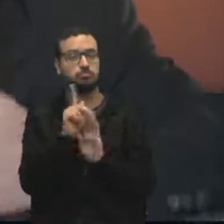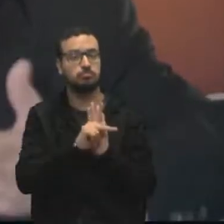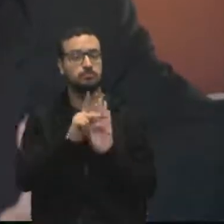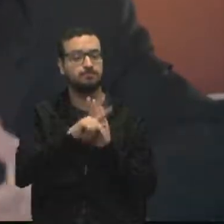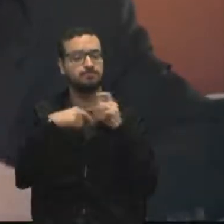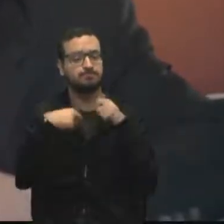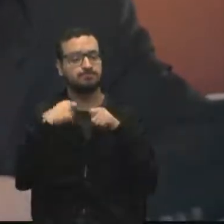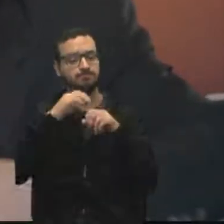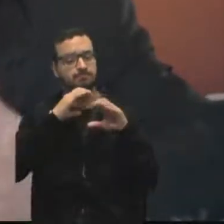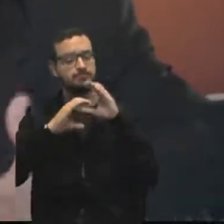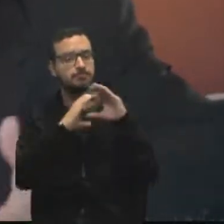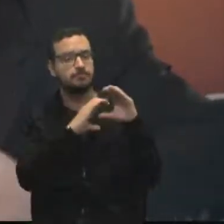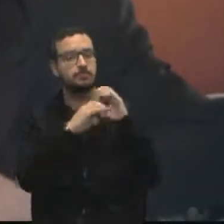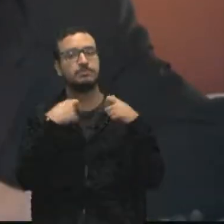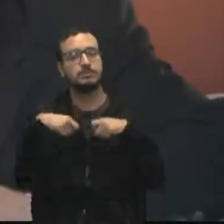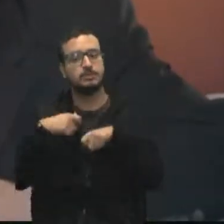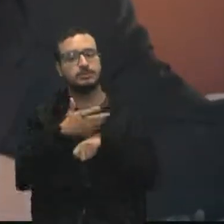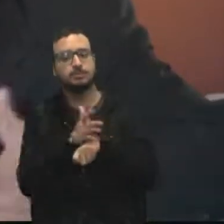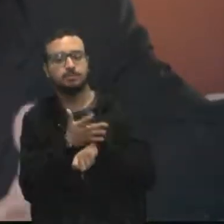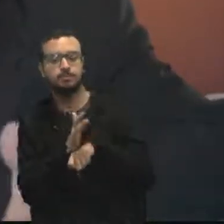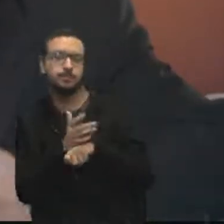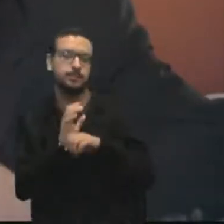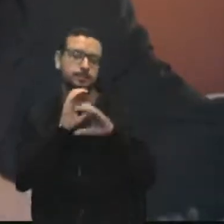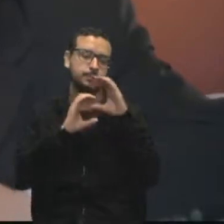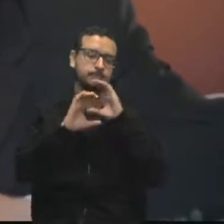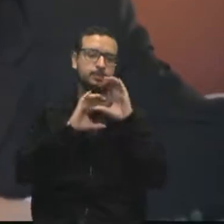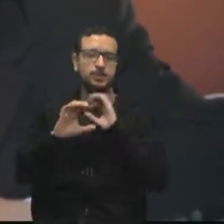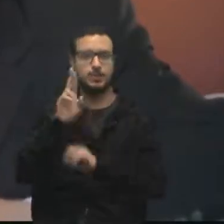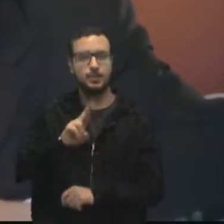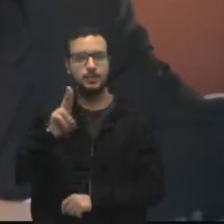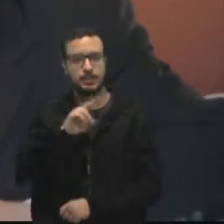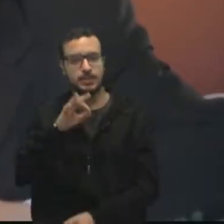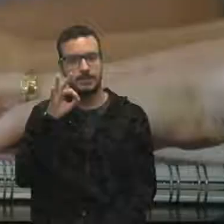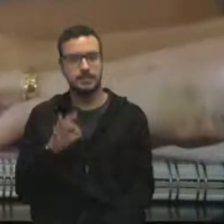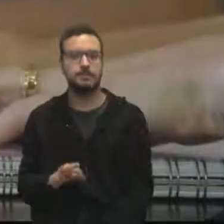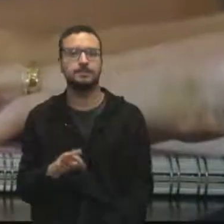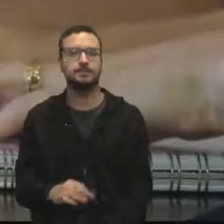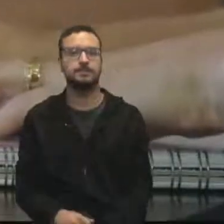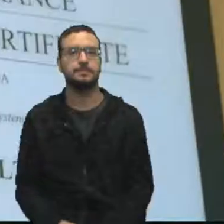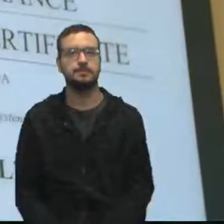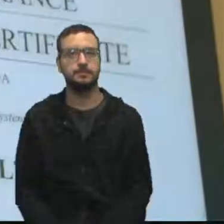isso que você exercitar isso e aplicar isso com consistência na gestão de projetos.